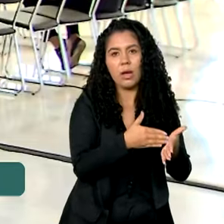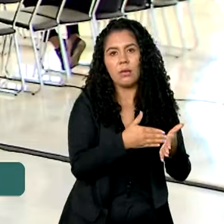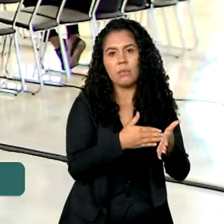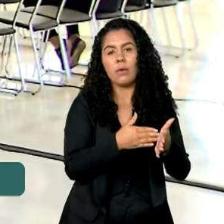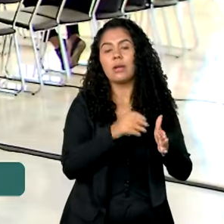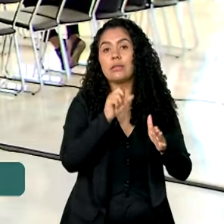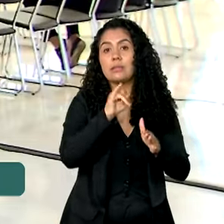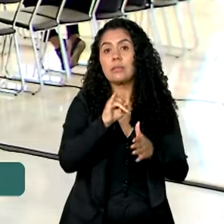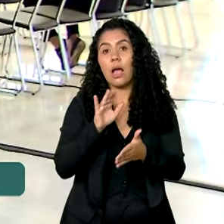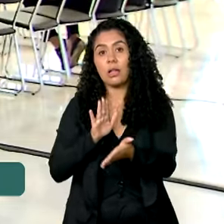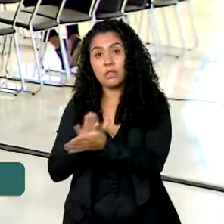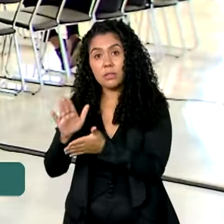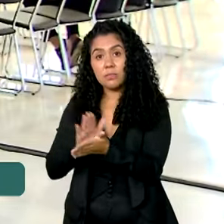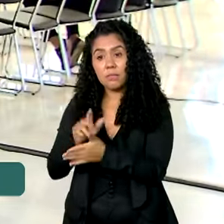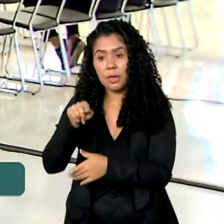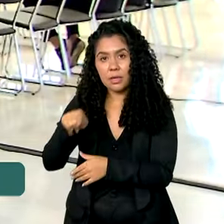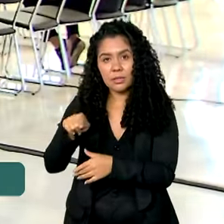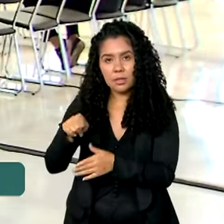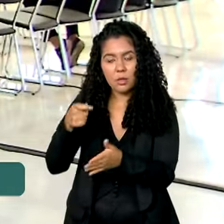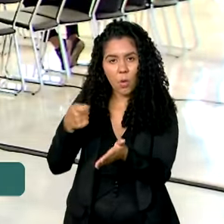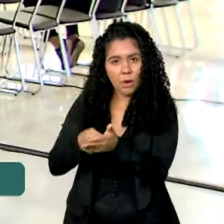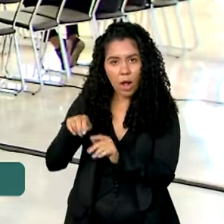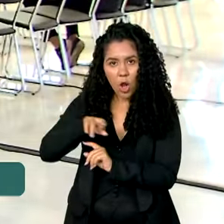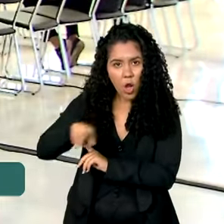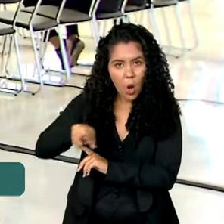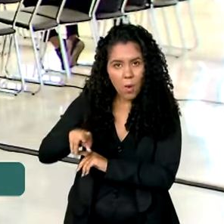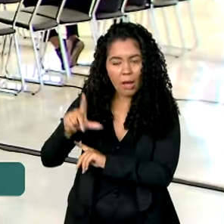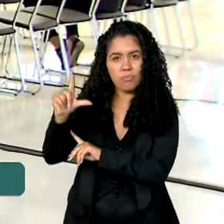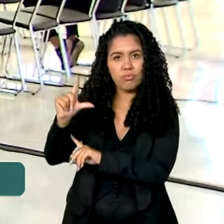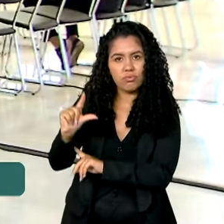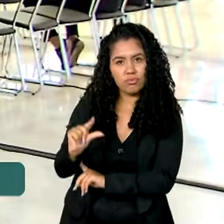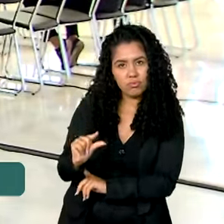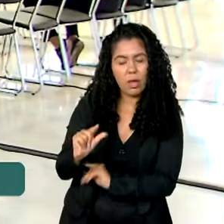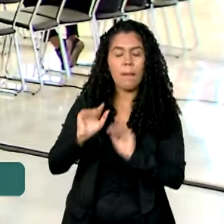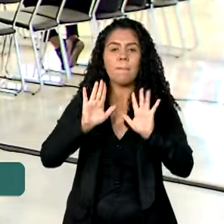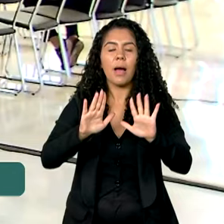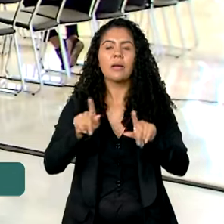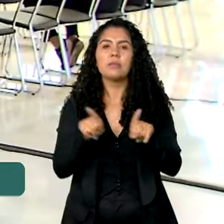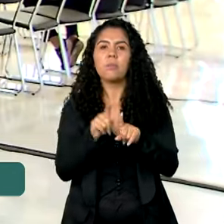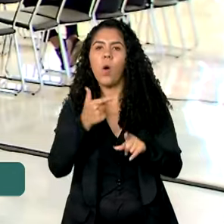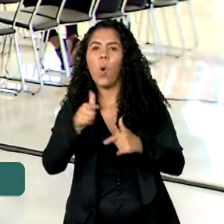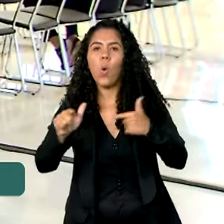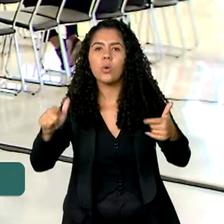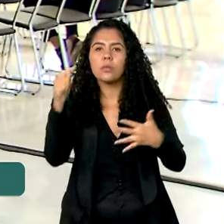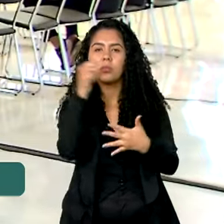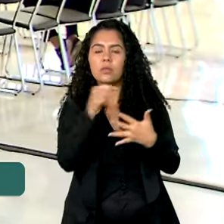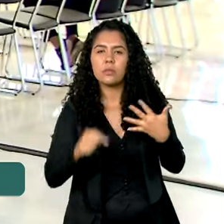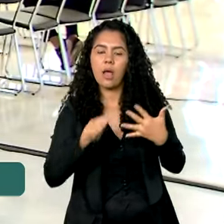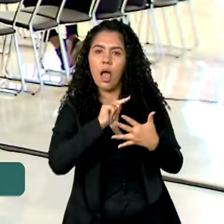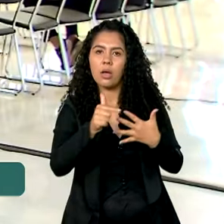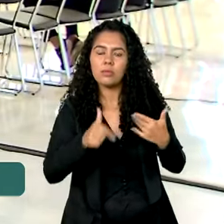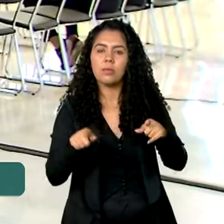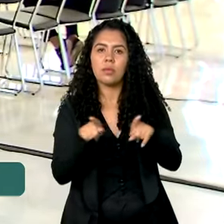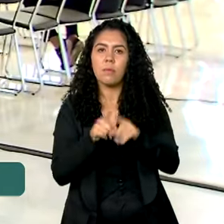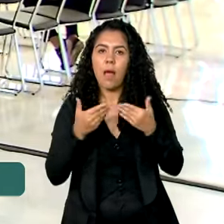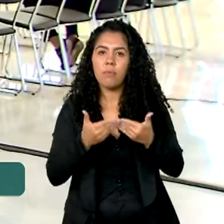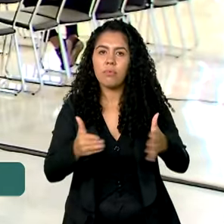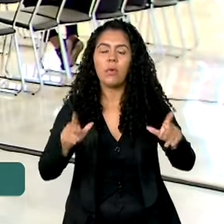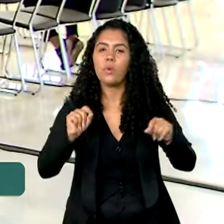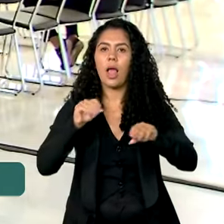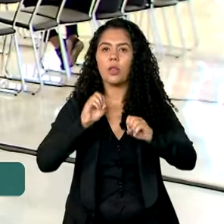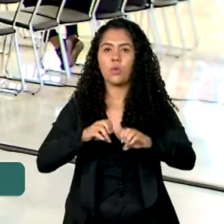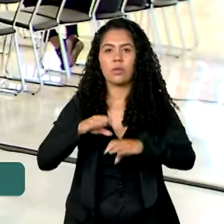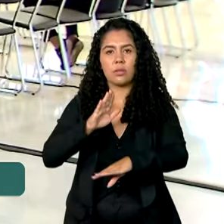não obrigatórias forem reduzidas. Outras iniciativas incluem ainda expandir a educação em tempo integral,